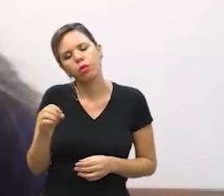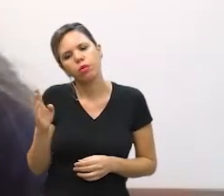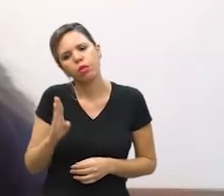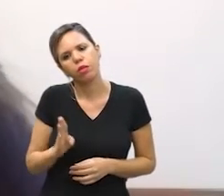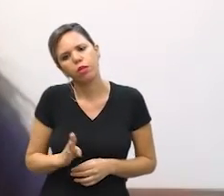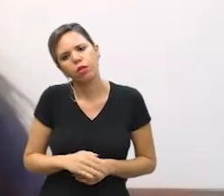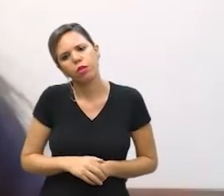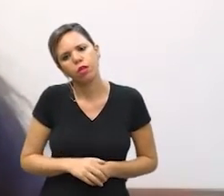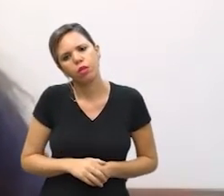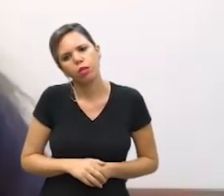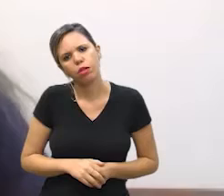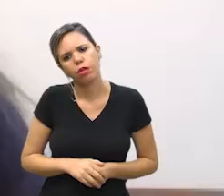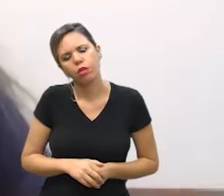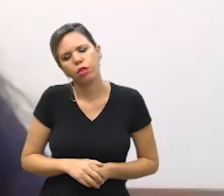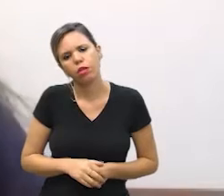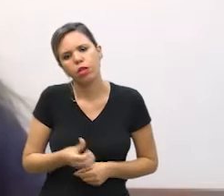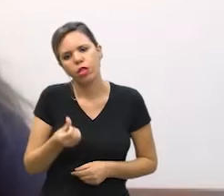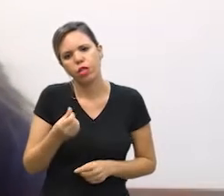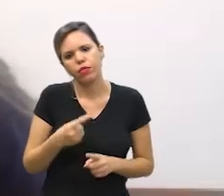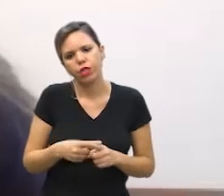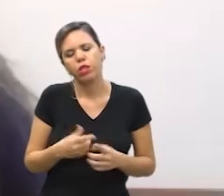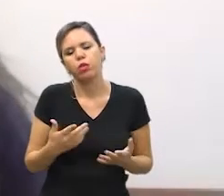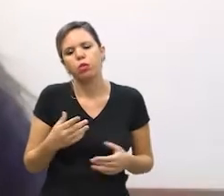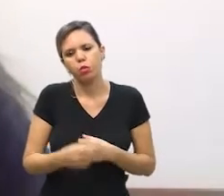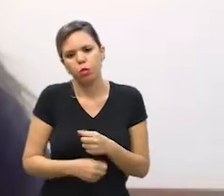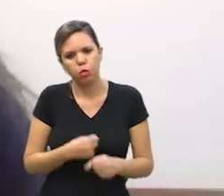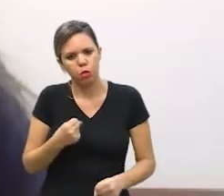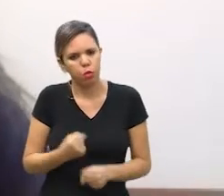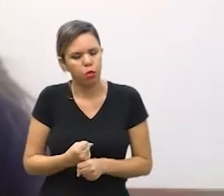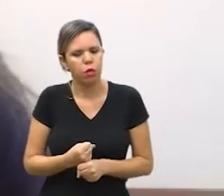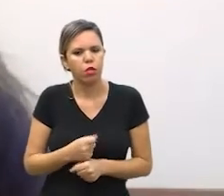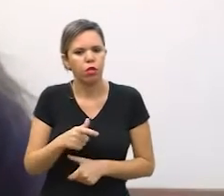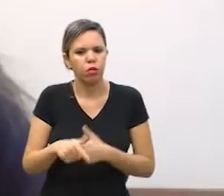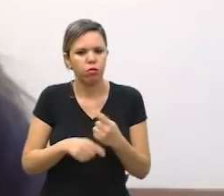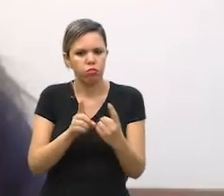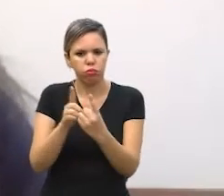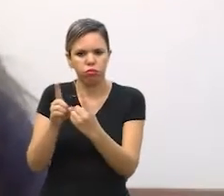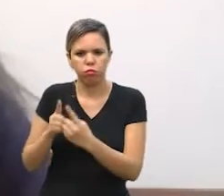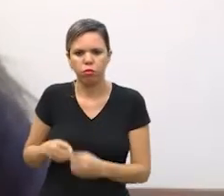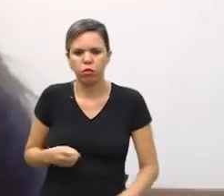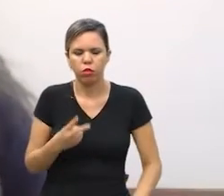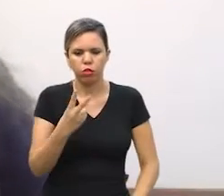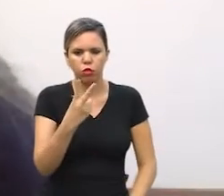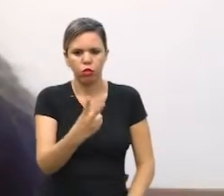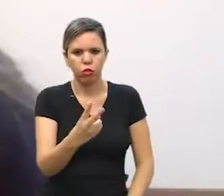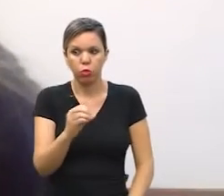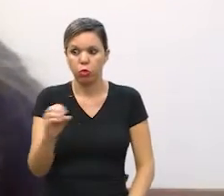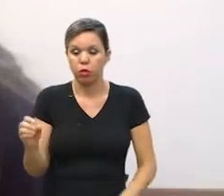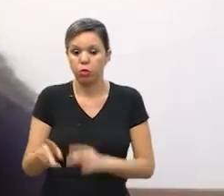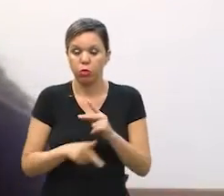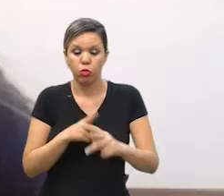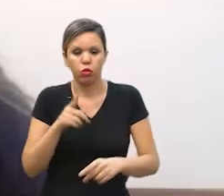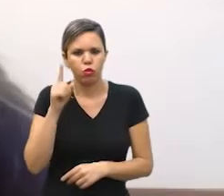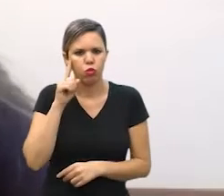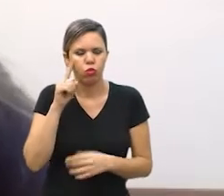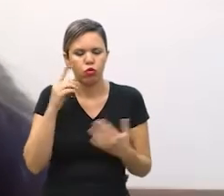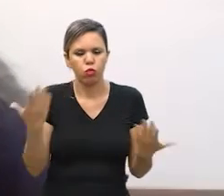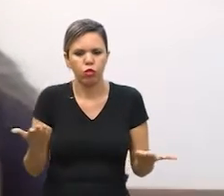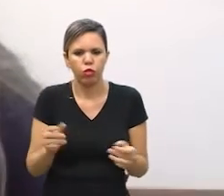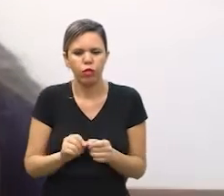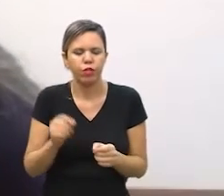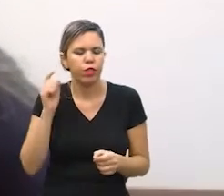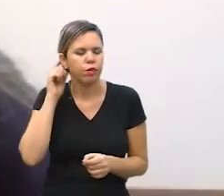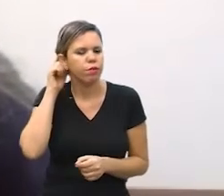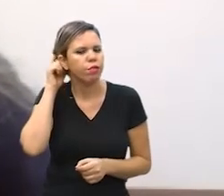fazia seis vezes por ano expedições que atendiam 200 pessoas por dia hoje a gente